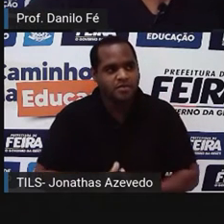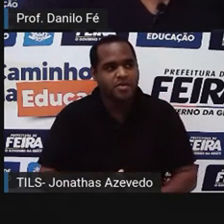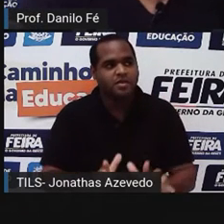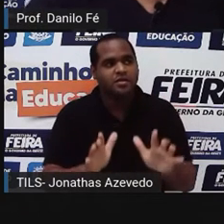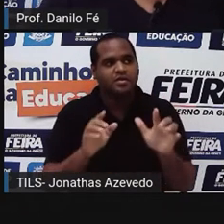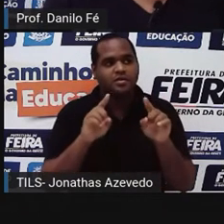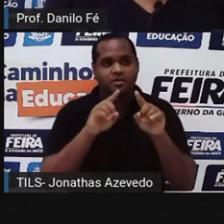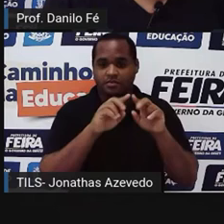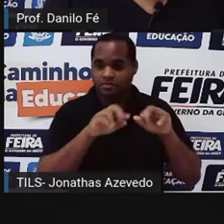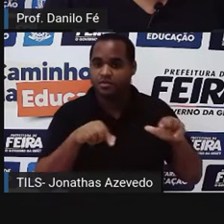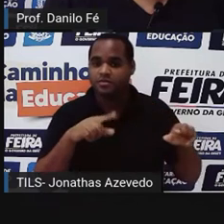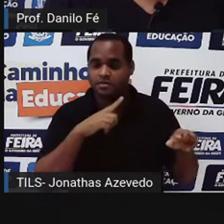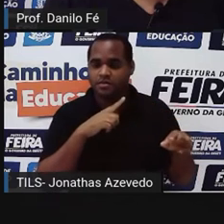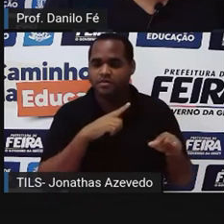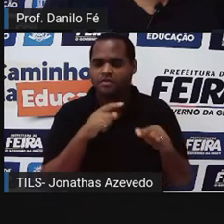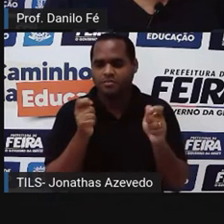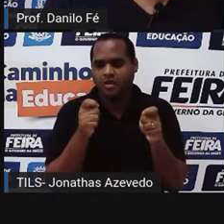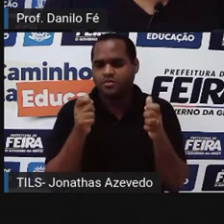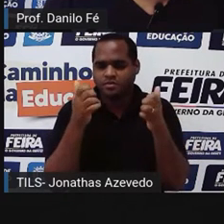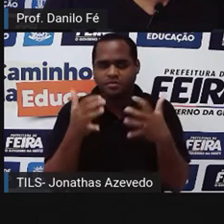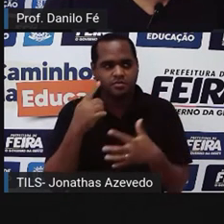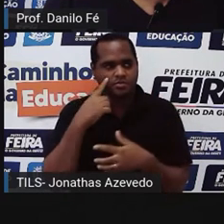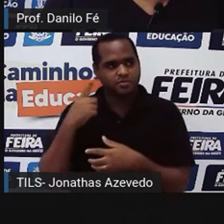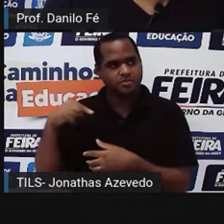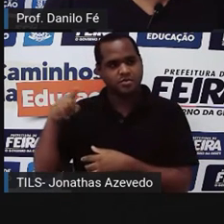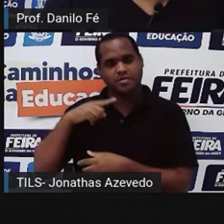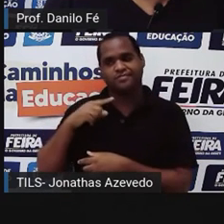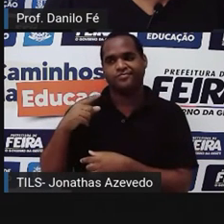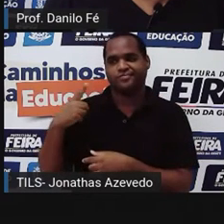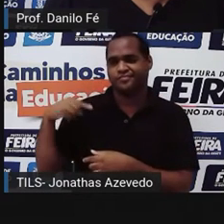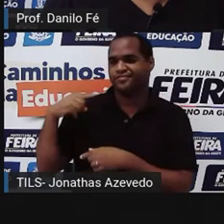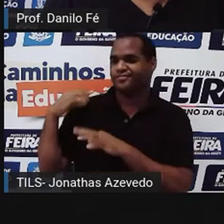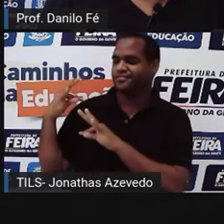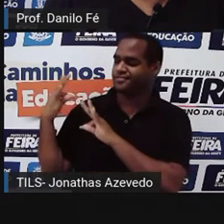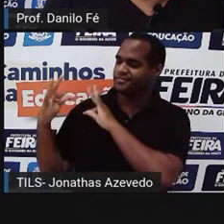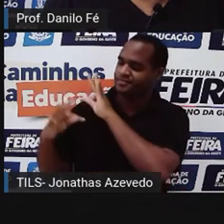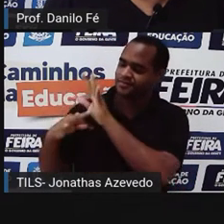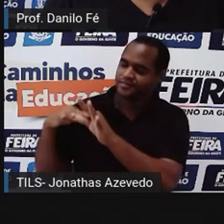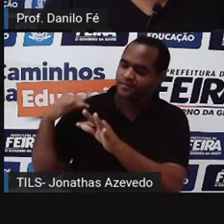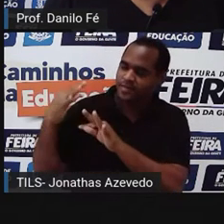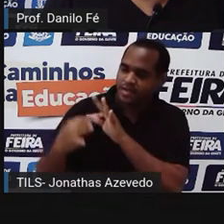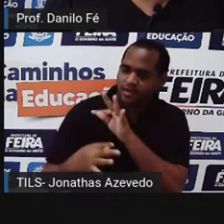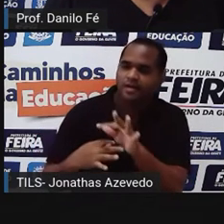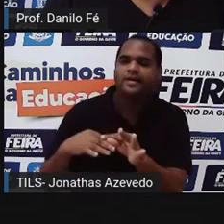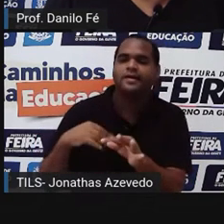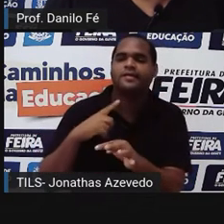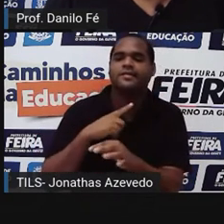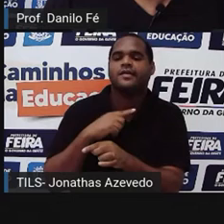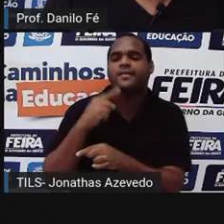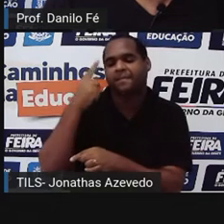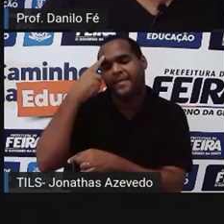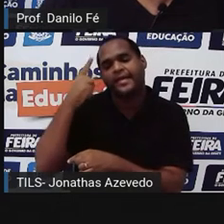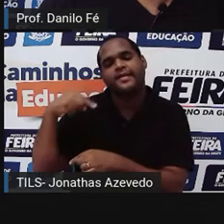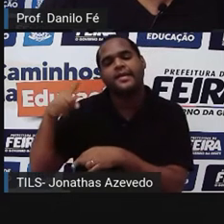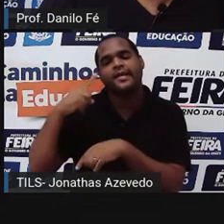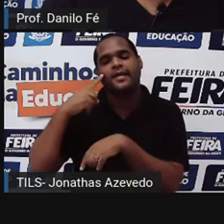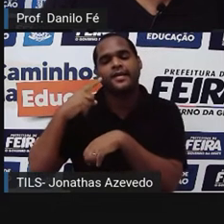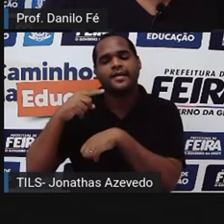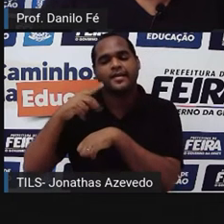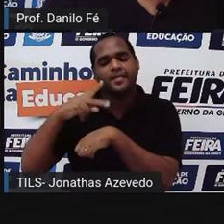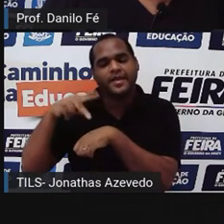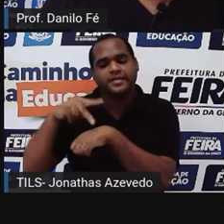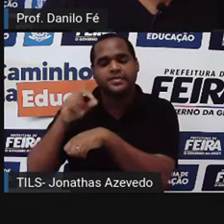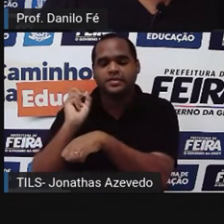extinguem toda a herança e tradição que vinha do mundo feudal. Uma